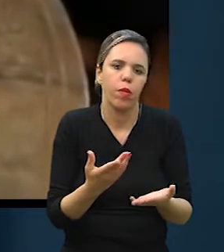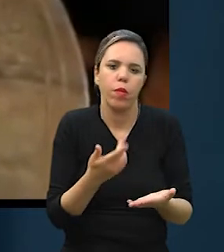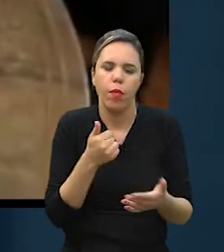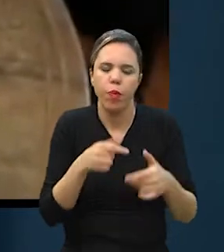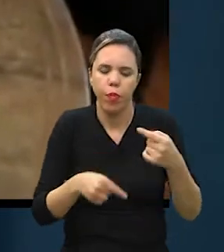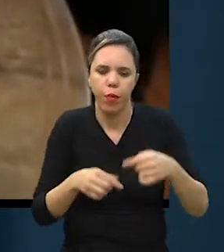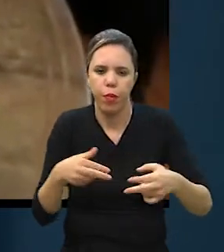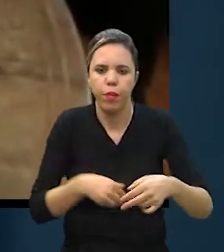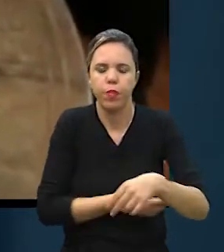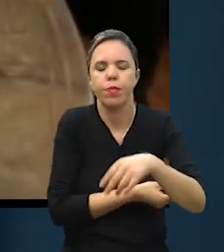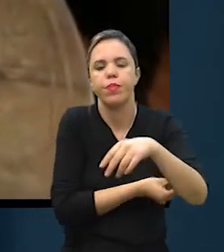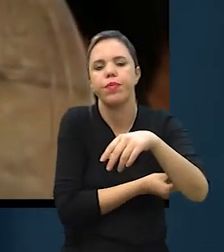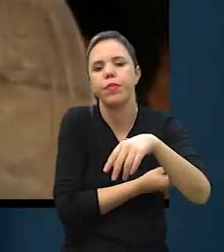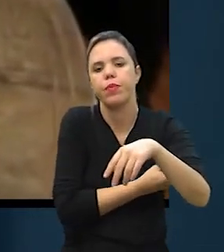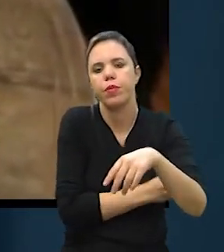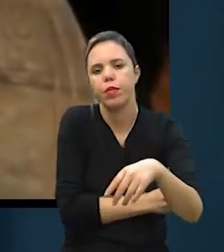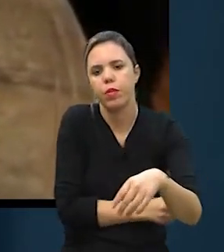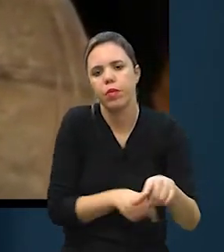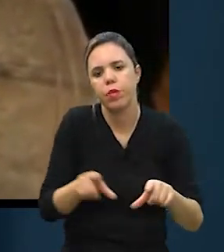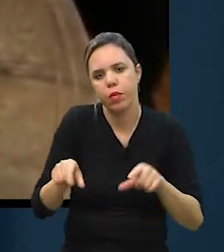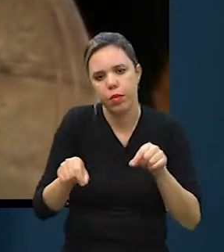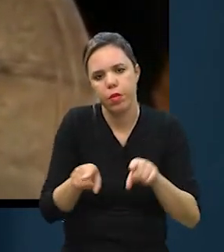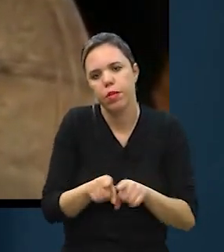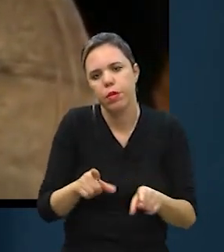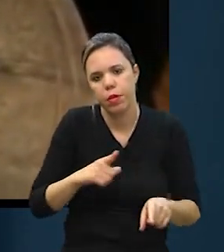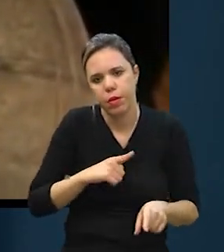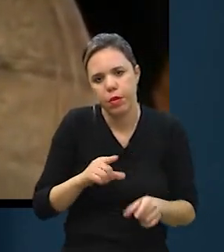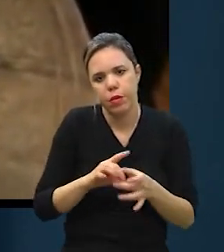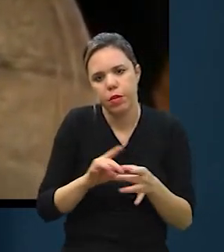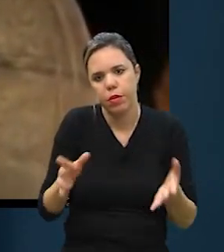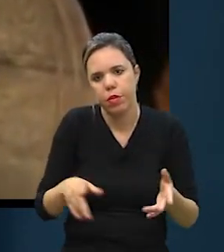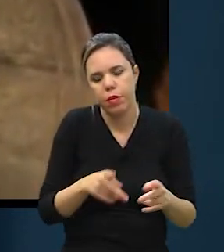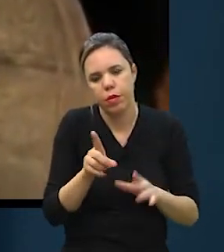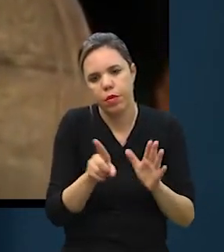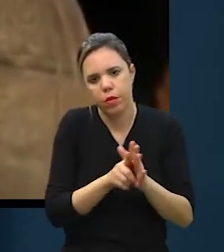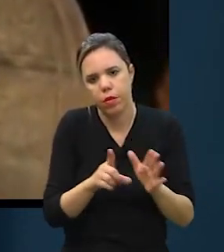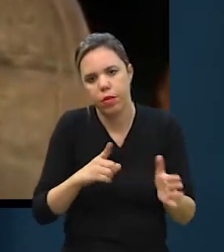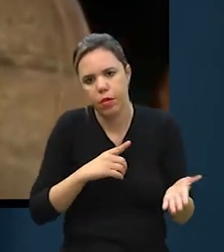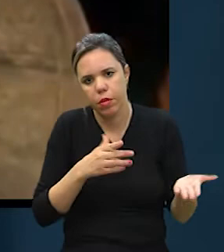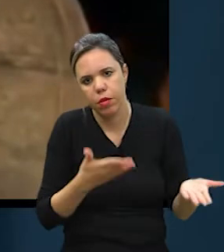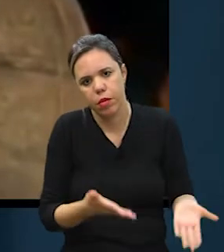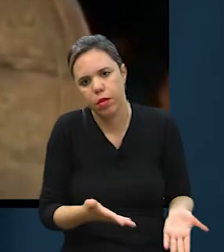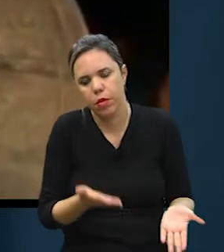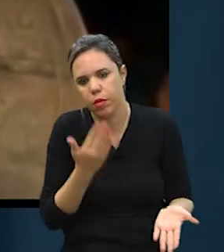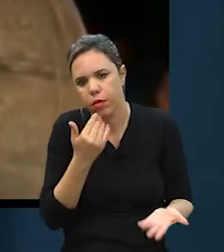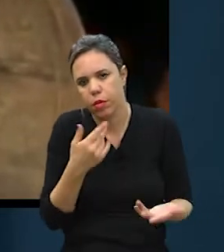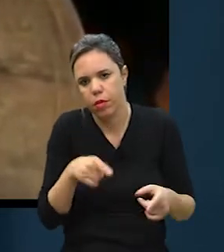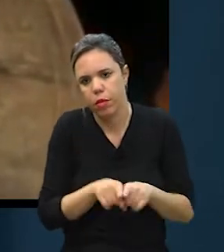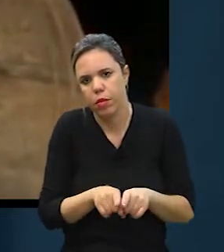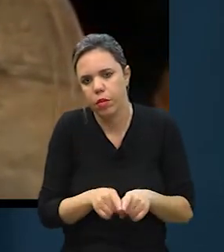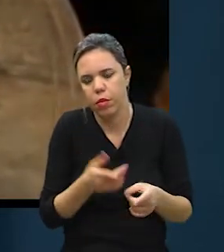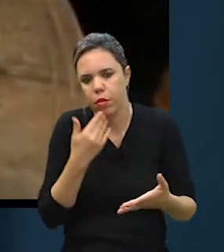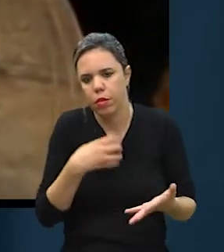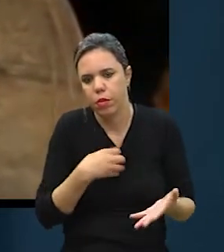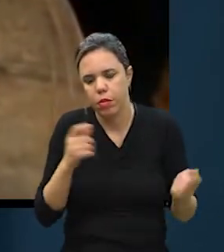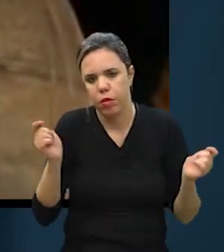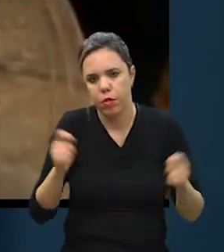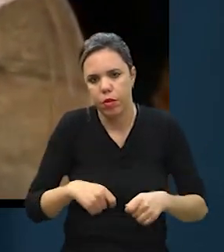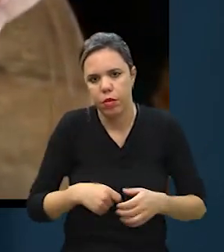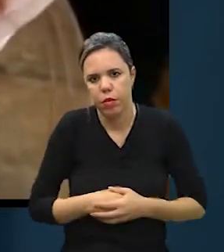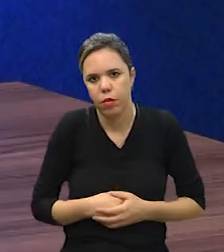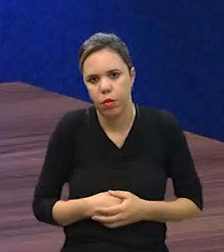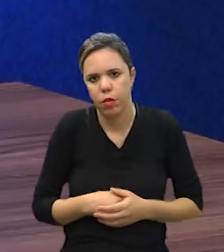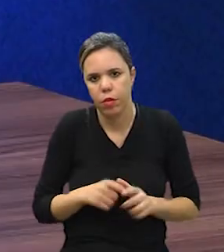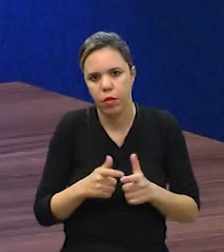vantagens e suas desvantagens. Mas essa opção também nós estamos liberando para o tutor ter e assim alimentar o seu pet do melhor jeito